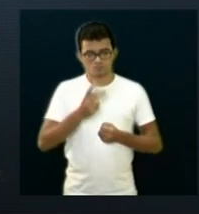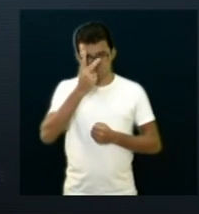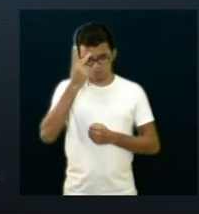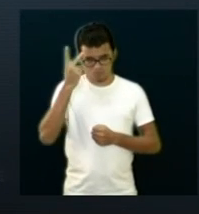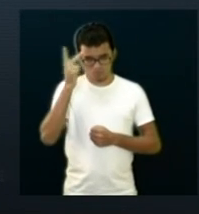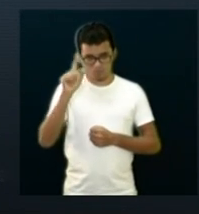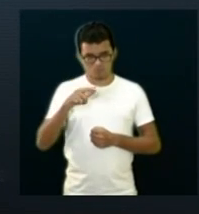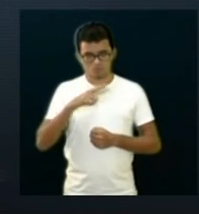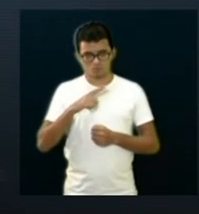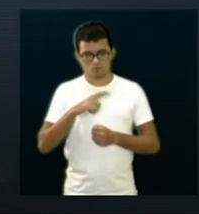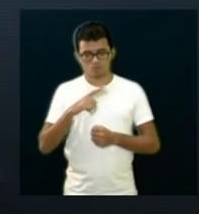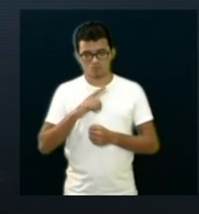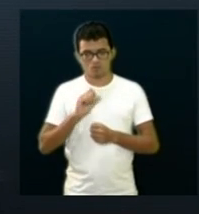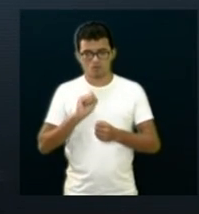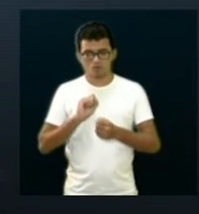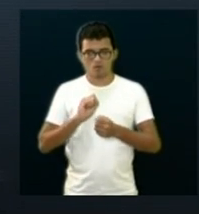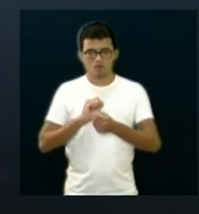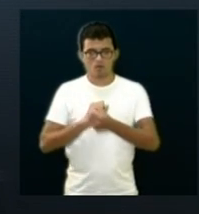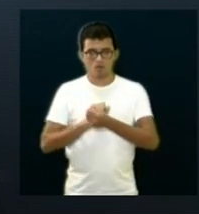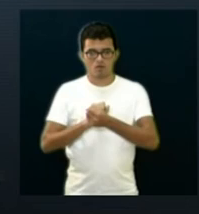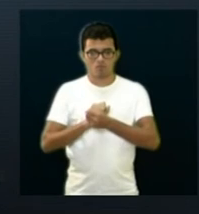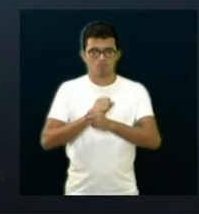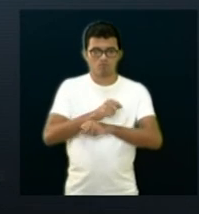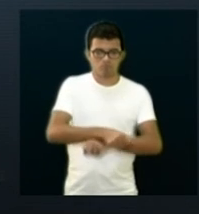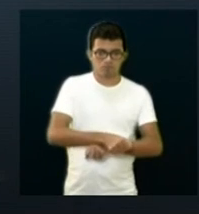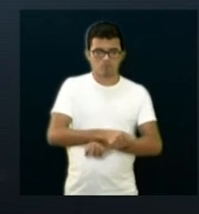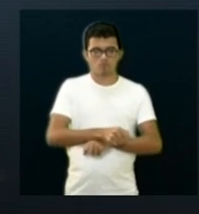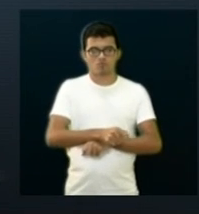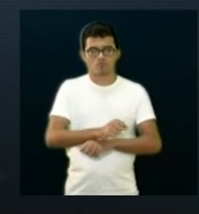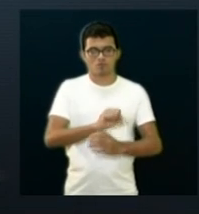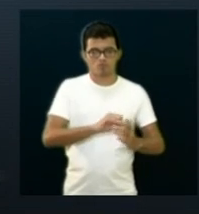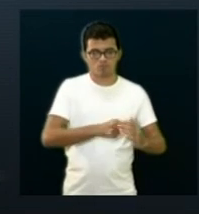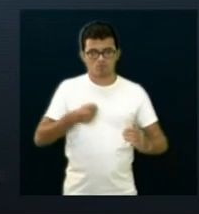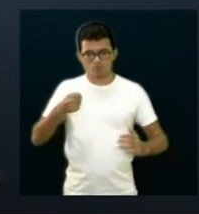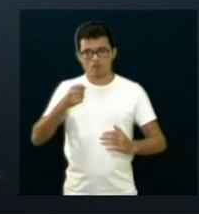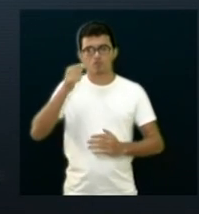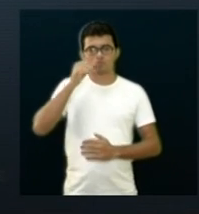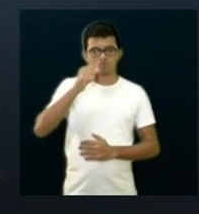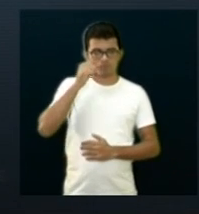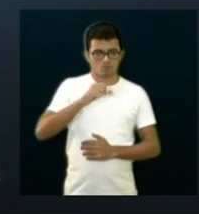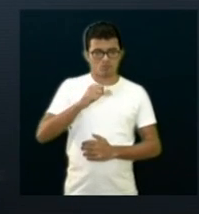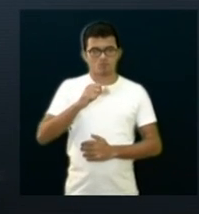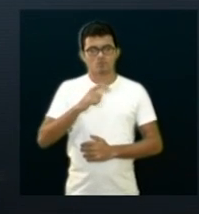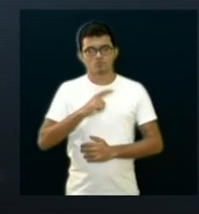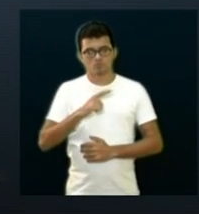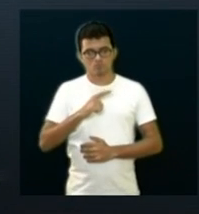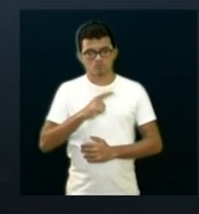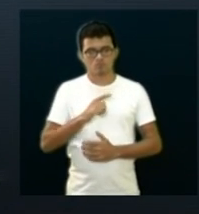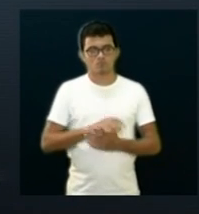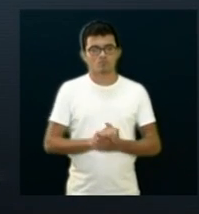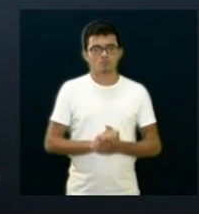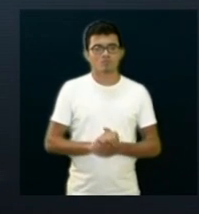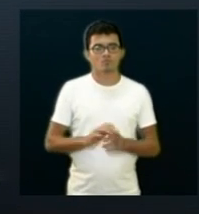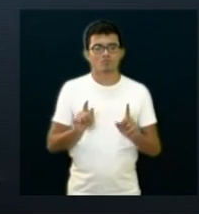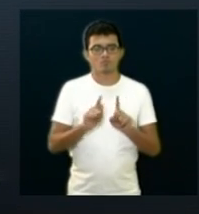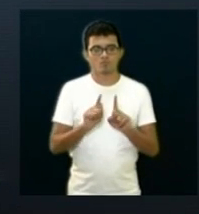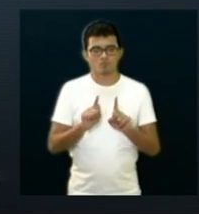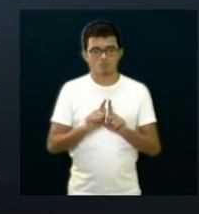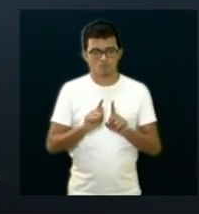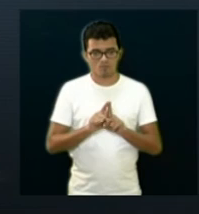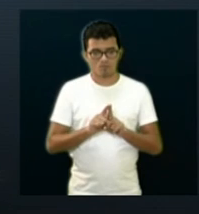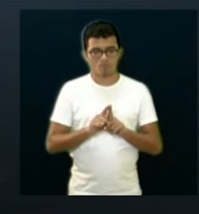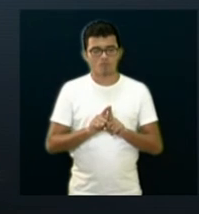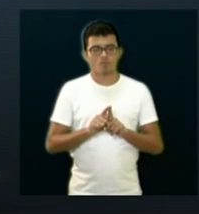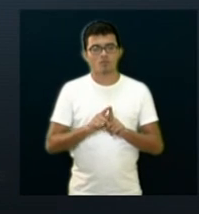mulheres vítimas de violência doméstica, também é um outro atendimento que o prefeito, vou pedir para o prefeito dar um encaminhamento.